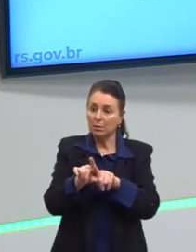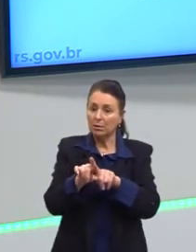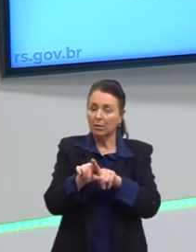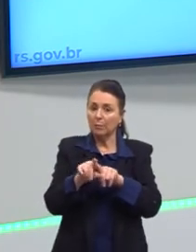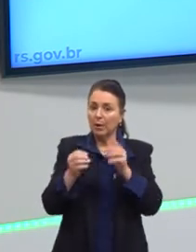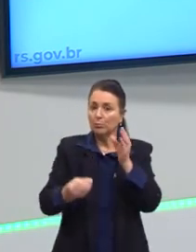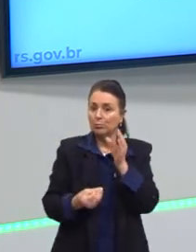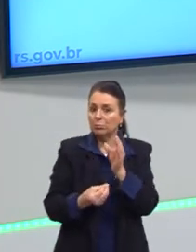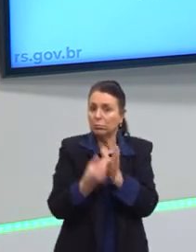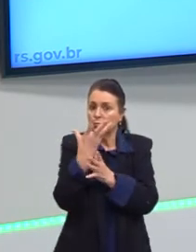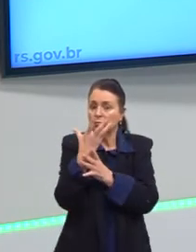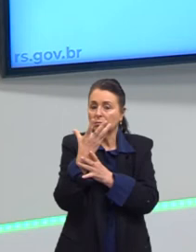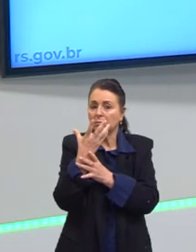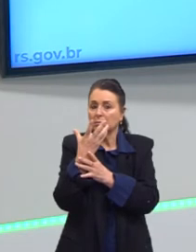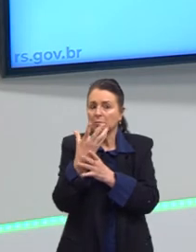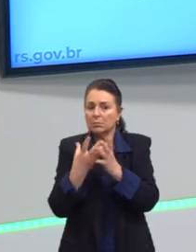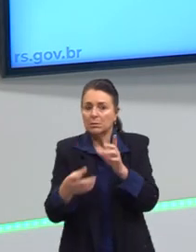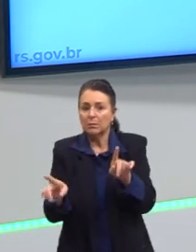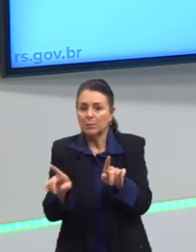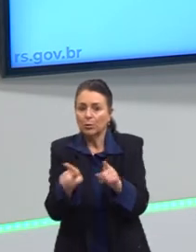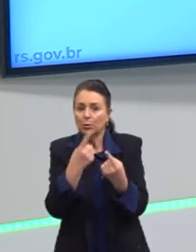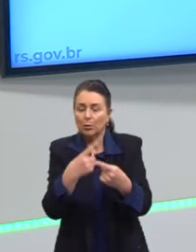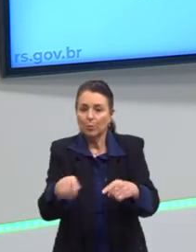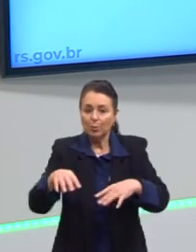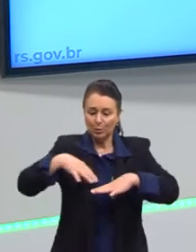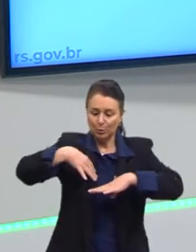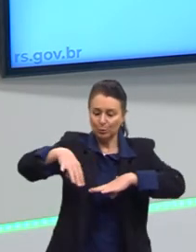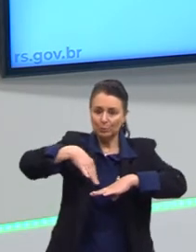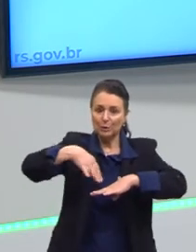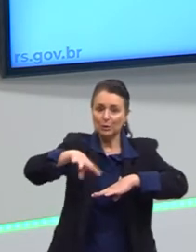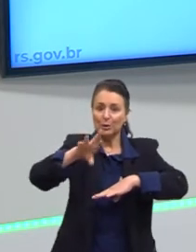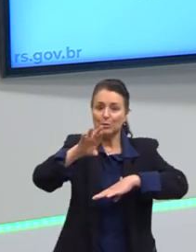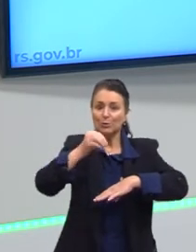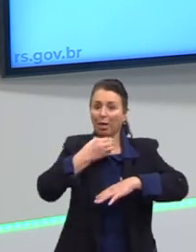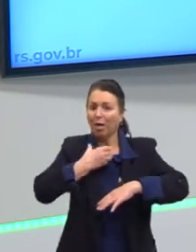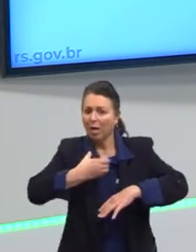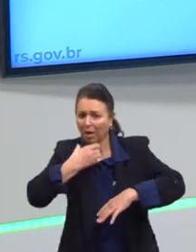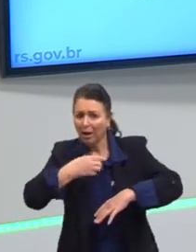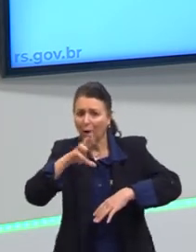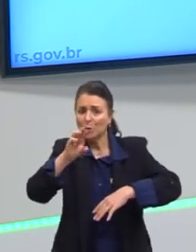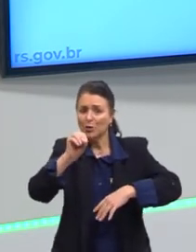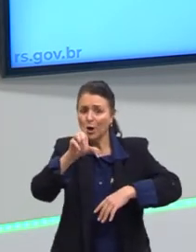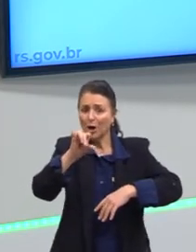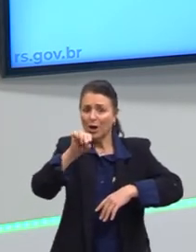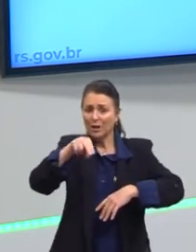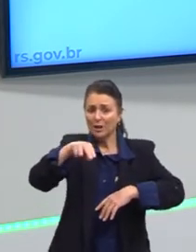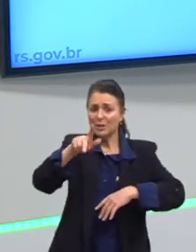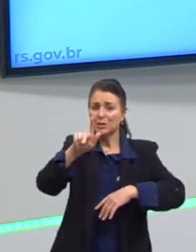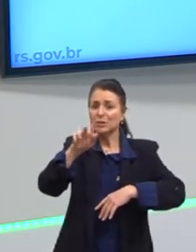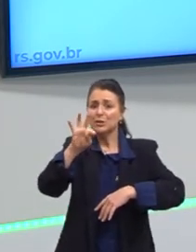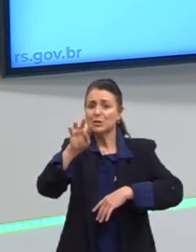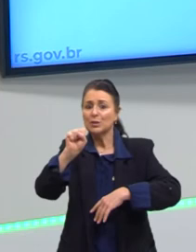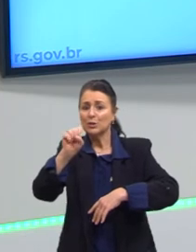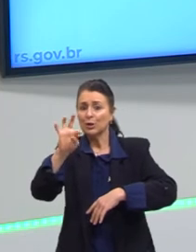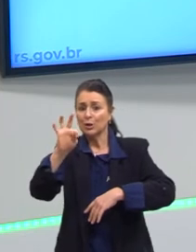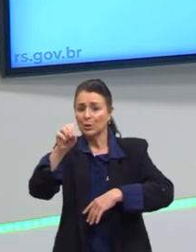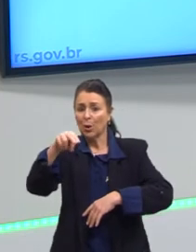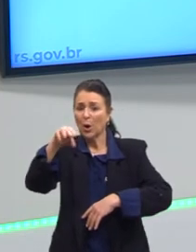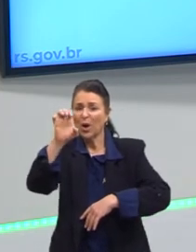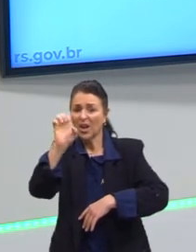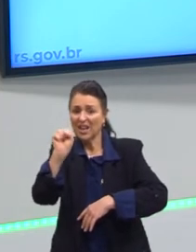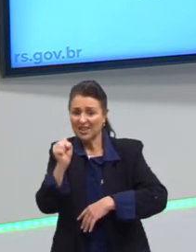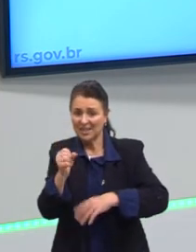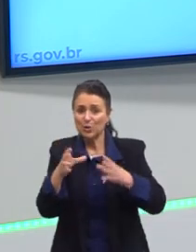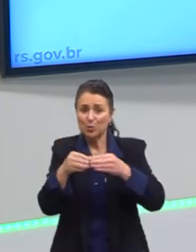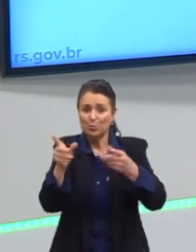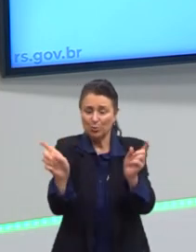produção musical, vai surgir aqui os Beatles, os Rolling Stones, entre outros, que é uma proposta diferente do que vinha anterior. Então, veja